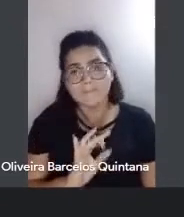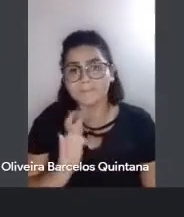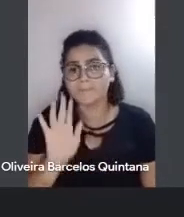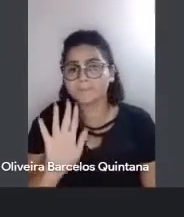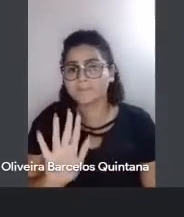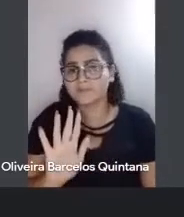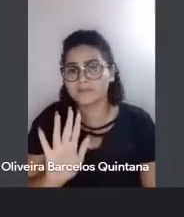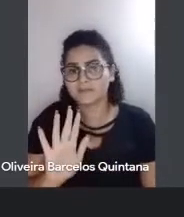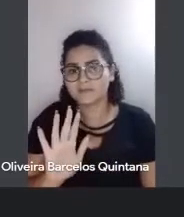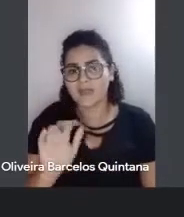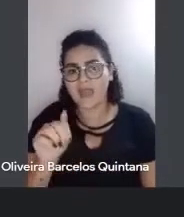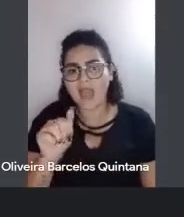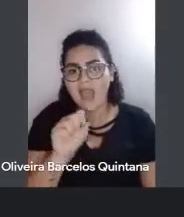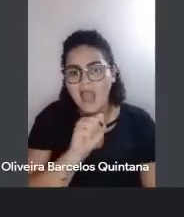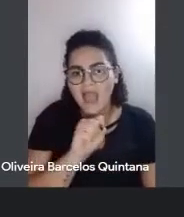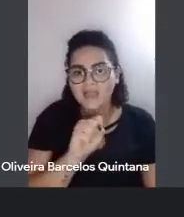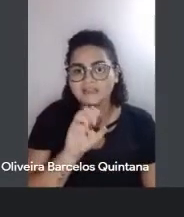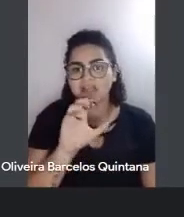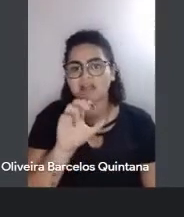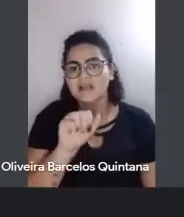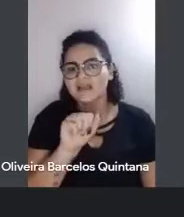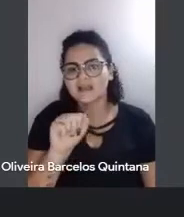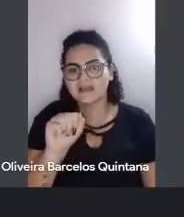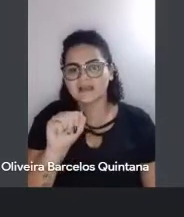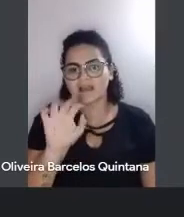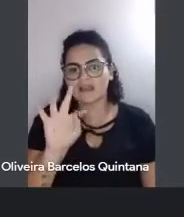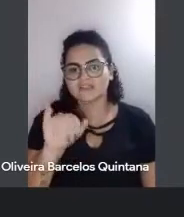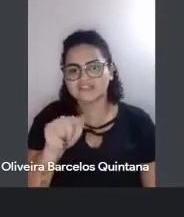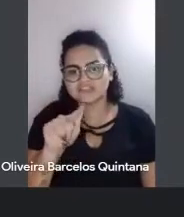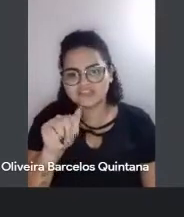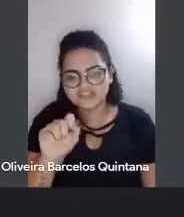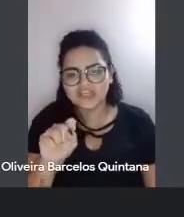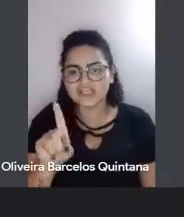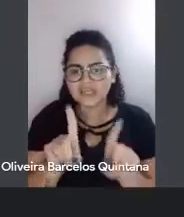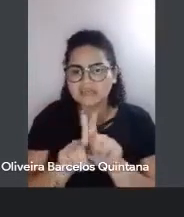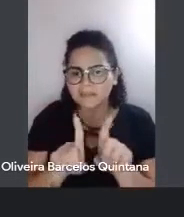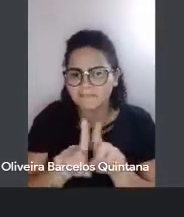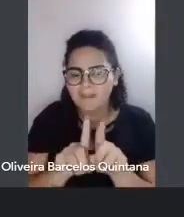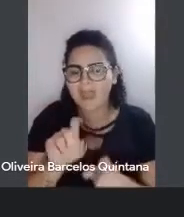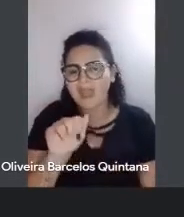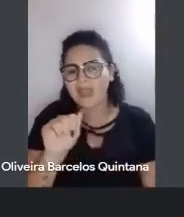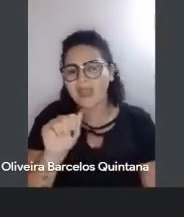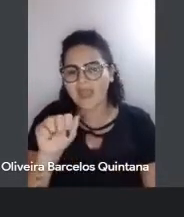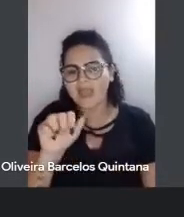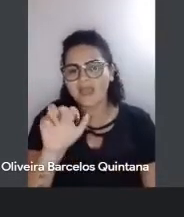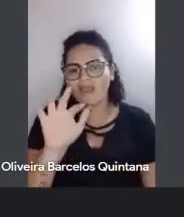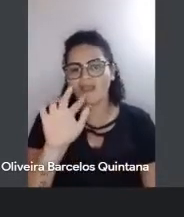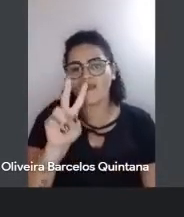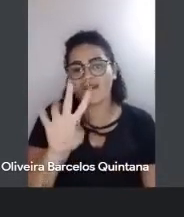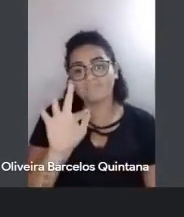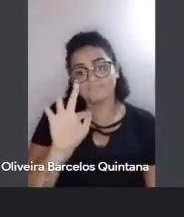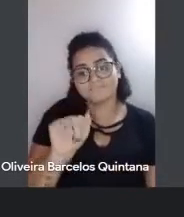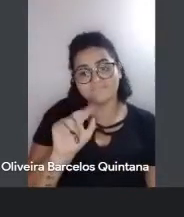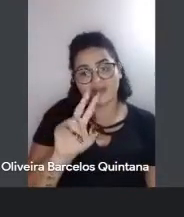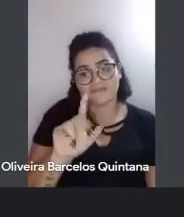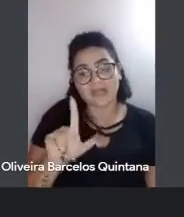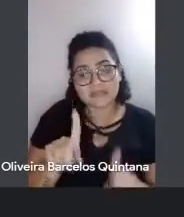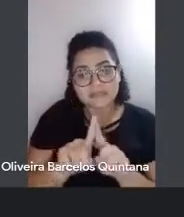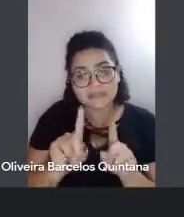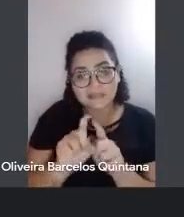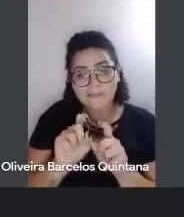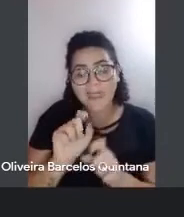as catingas feminino, as favelas feminino e as raízes feminino, as